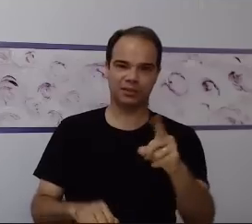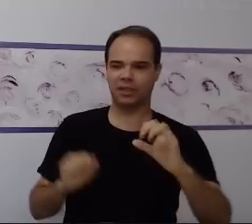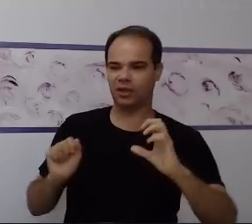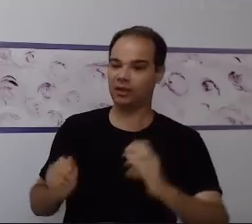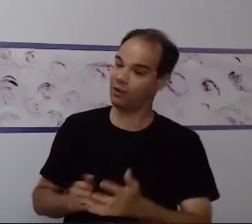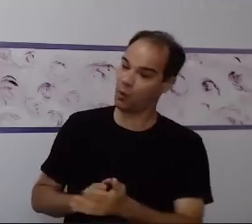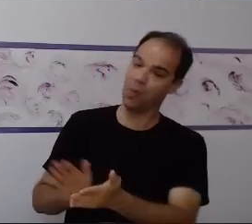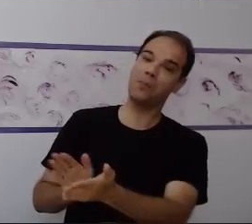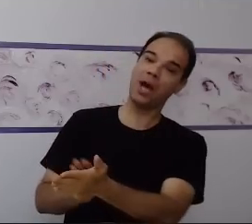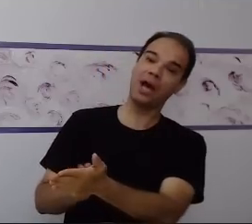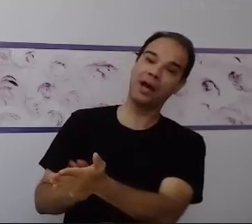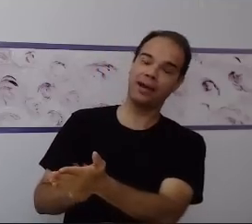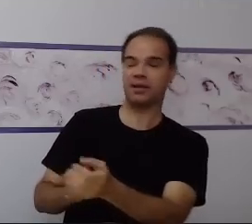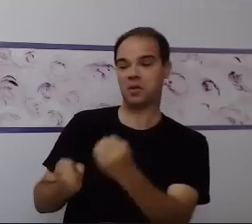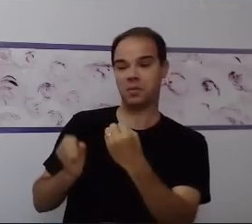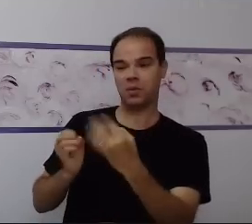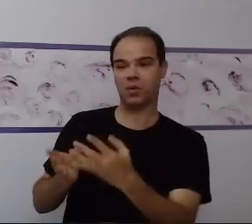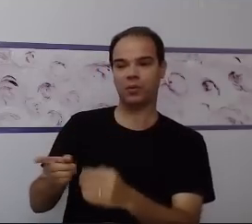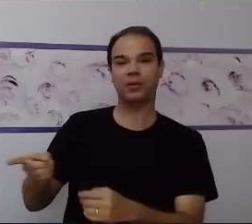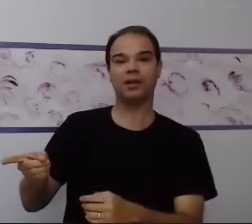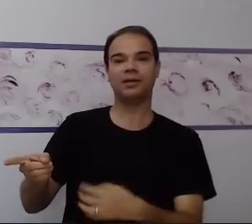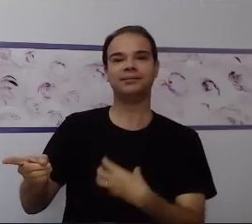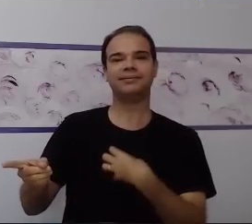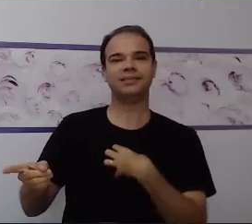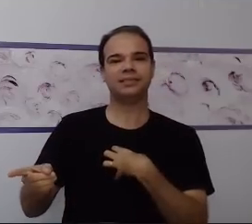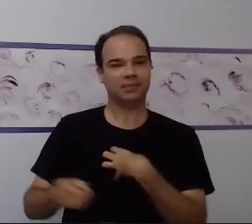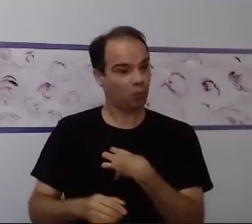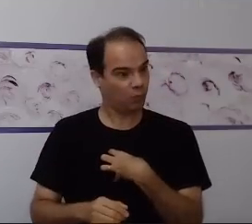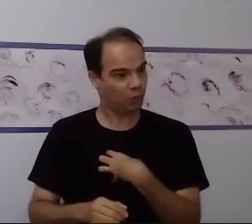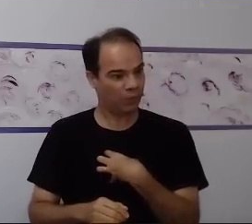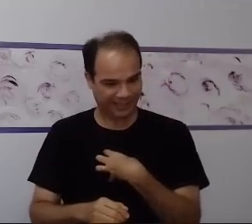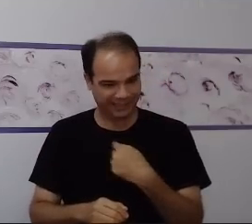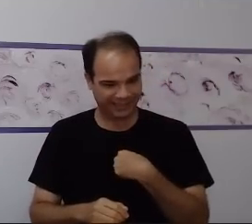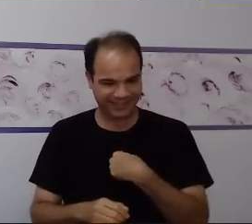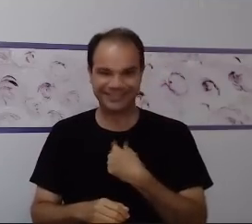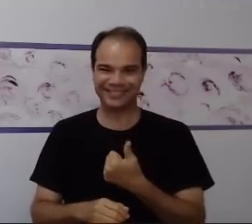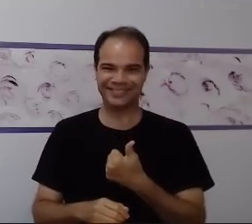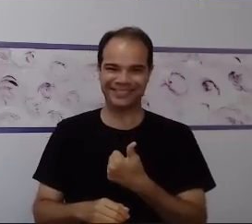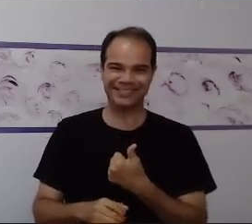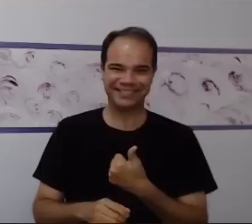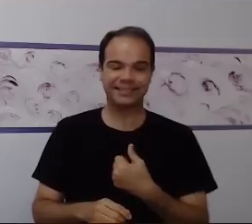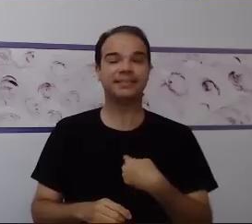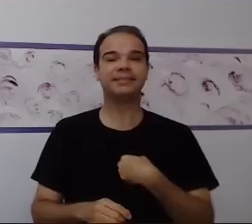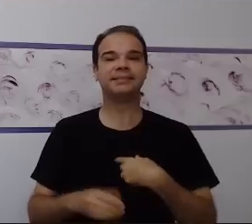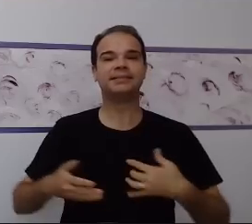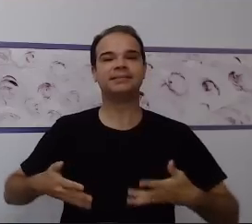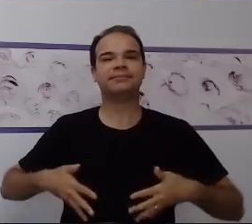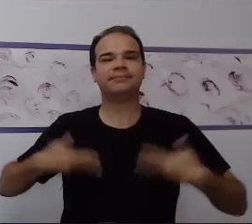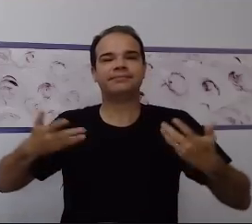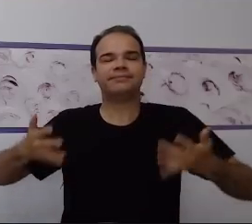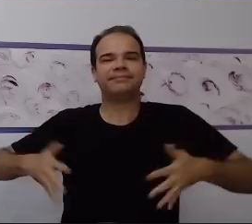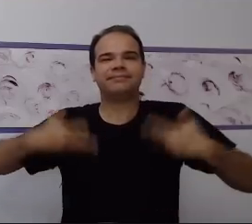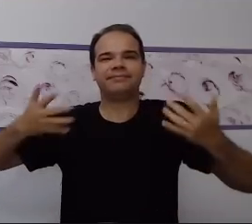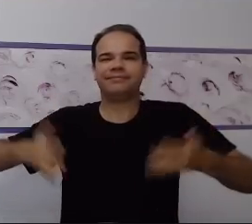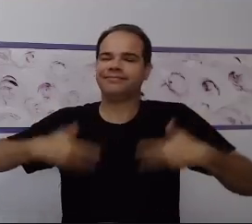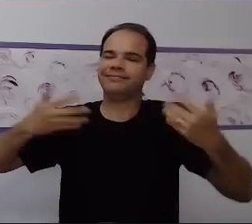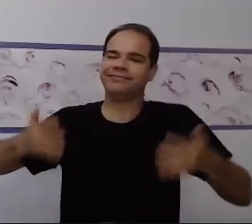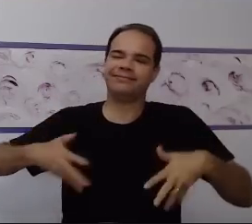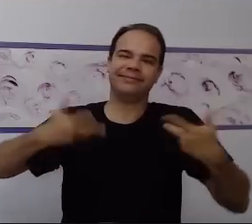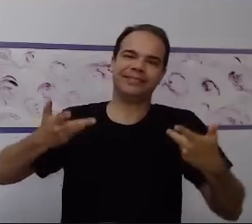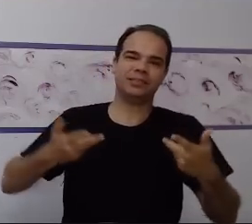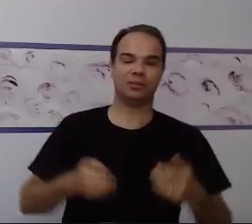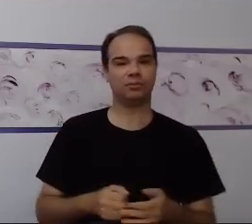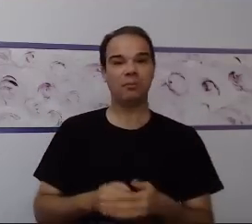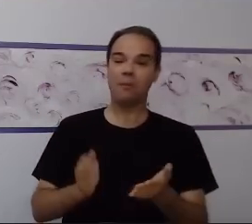que eu passei. Então, reforçar positivamente é um reforço social. O parabéns, o muito bem,